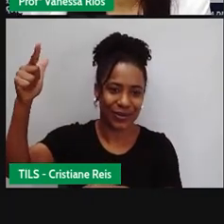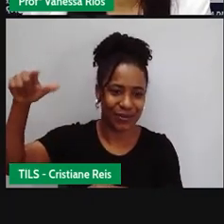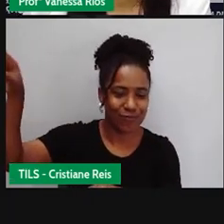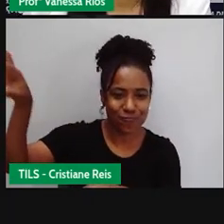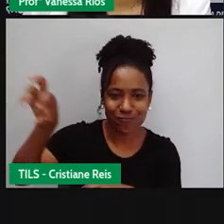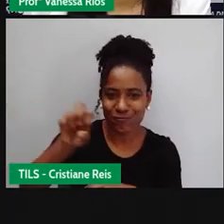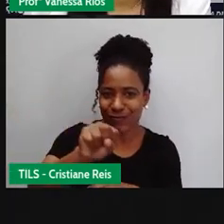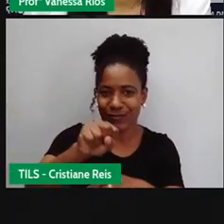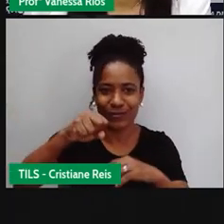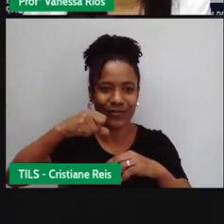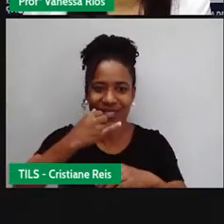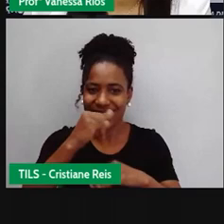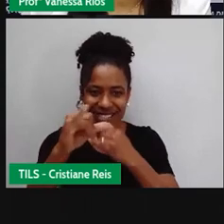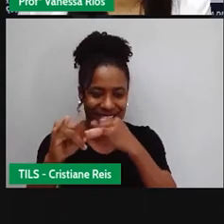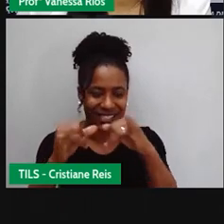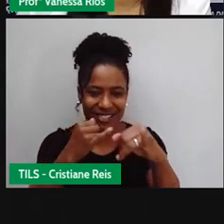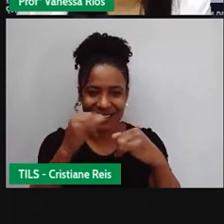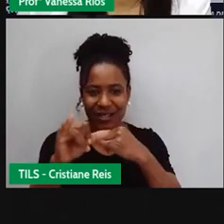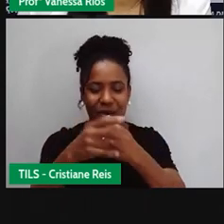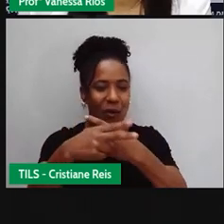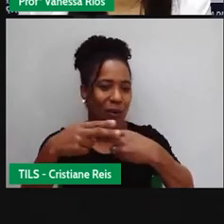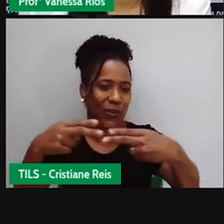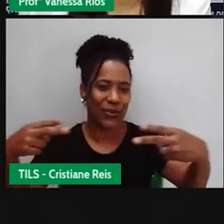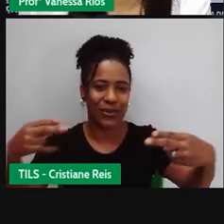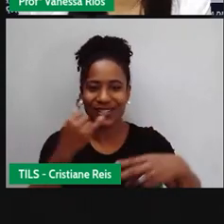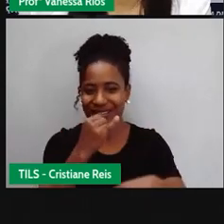utilização dos equipamentos elétricos.